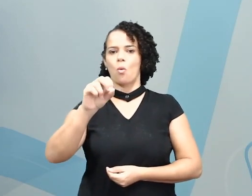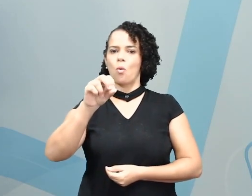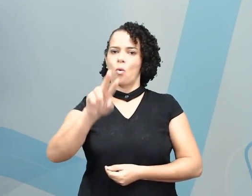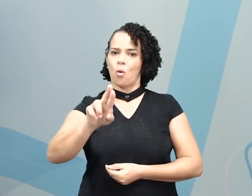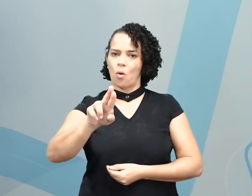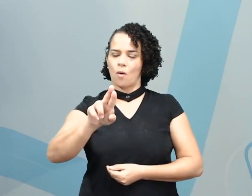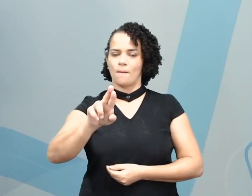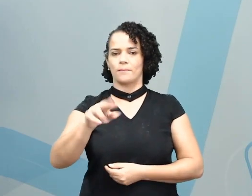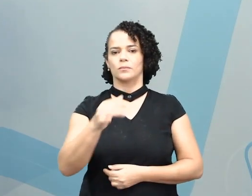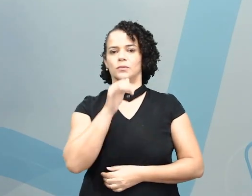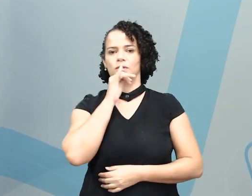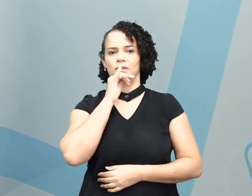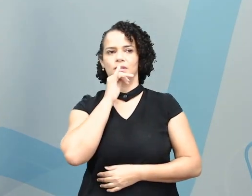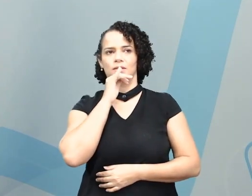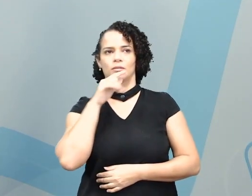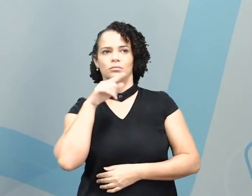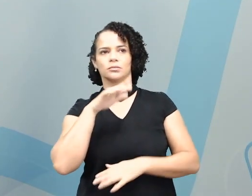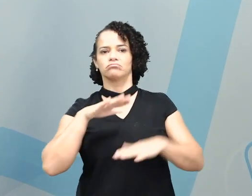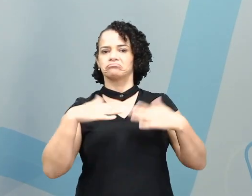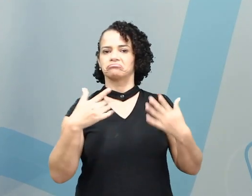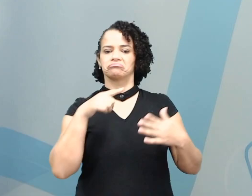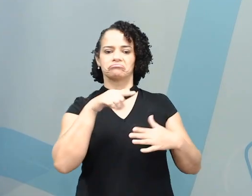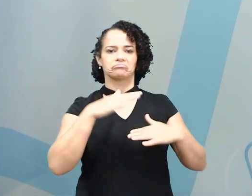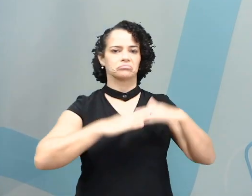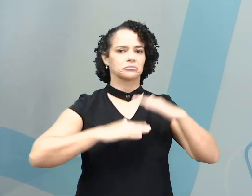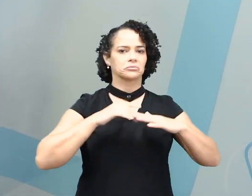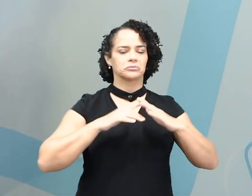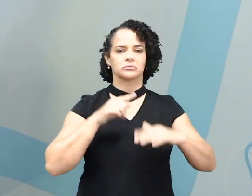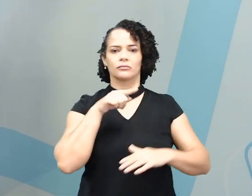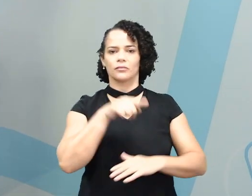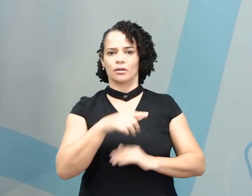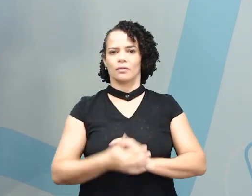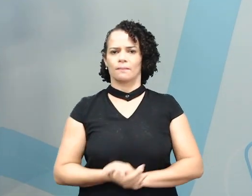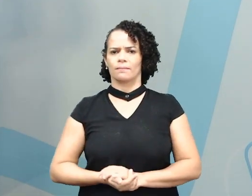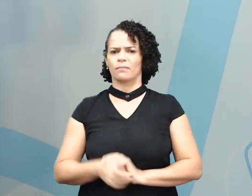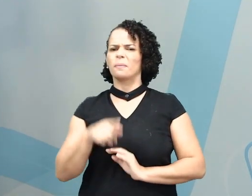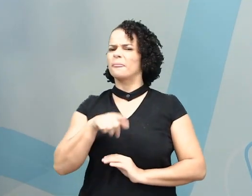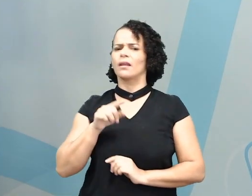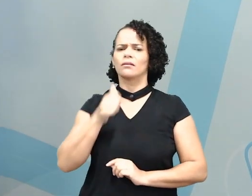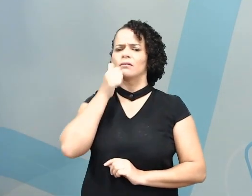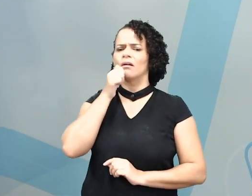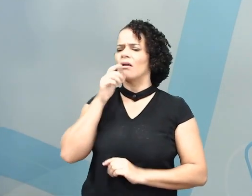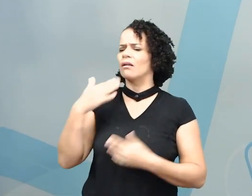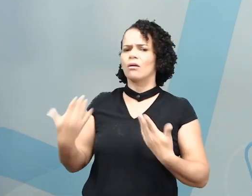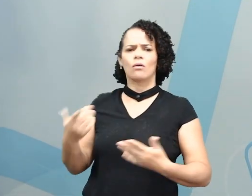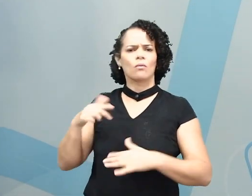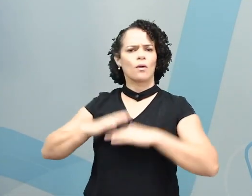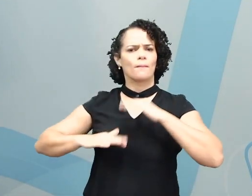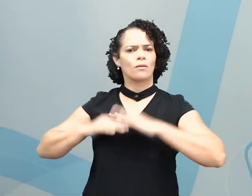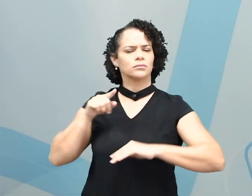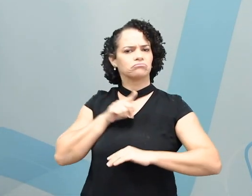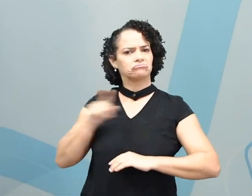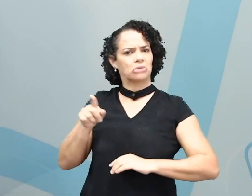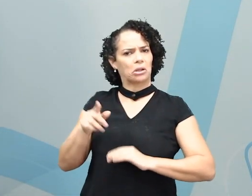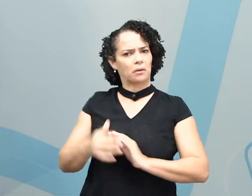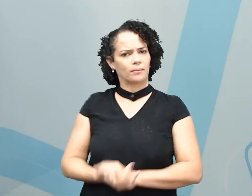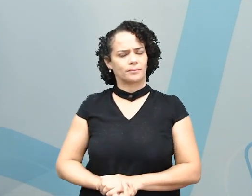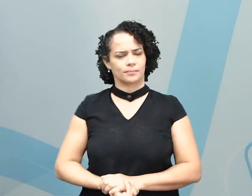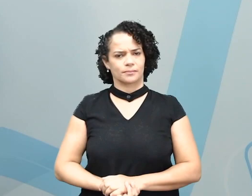exemplo, what does she do? O ela faz? Qual é a profissão dela?